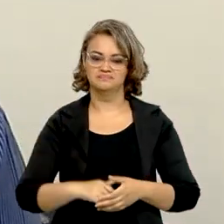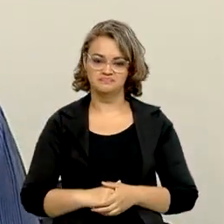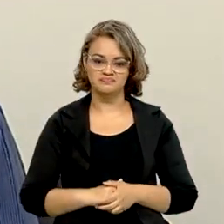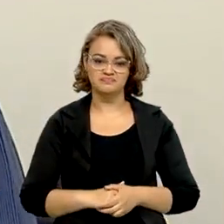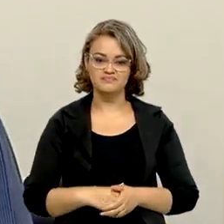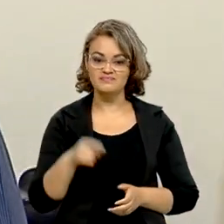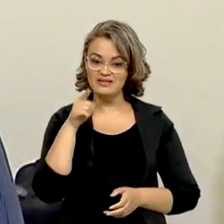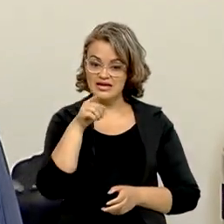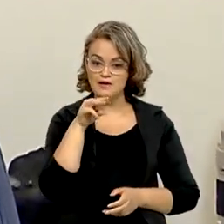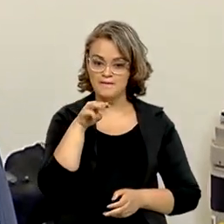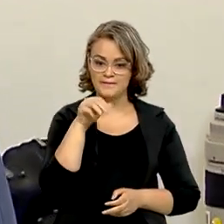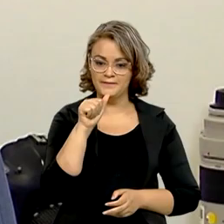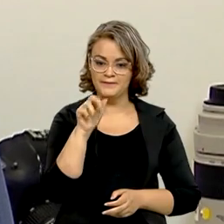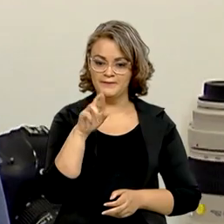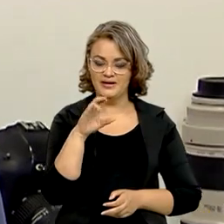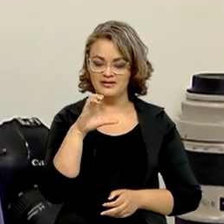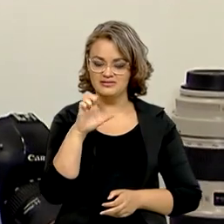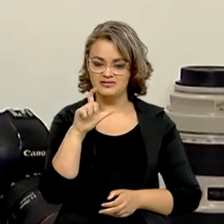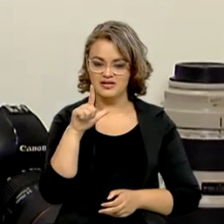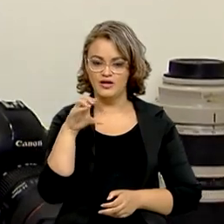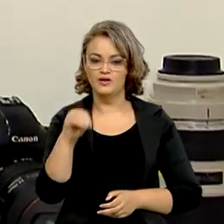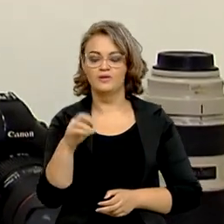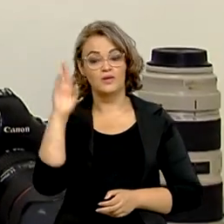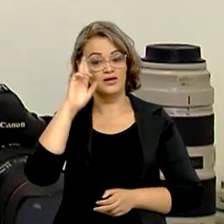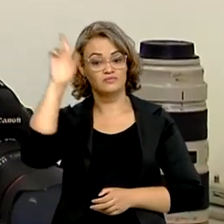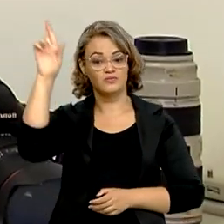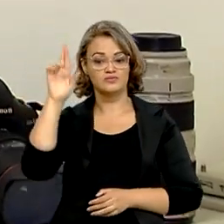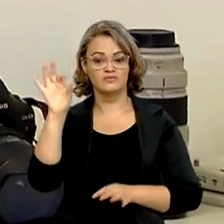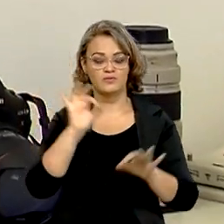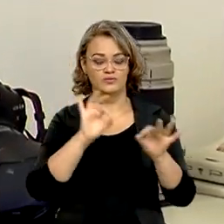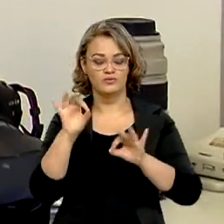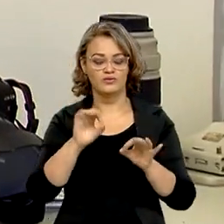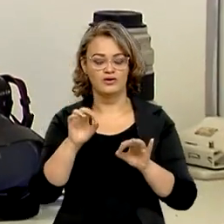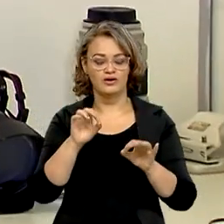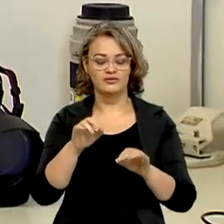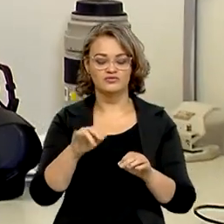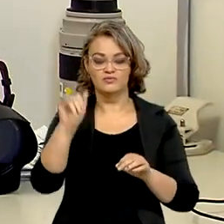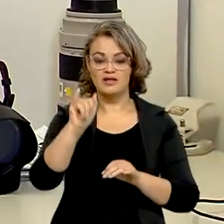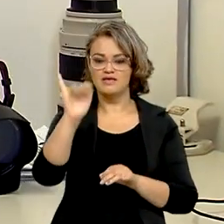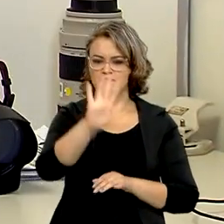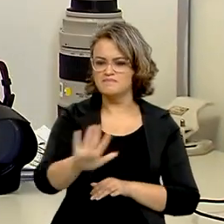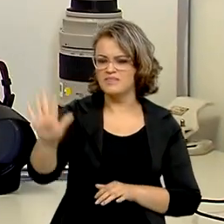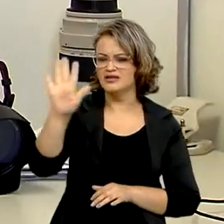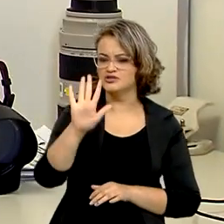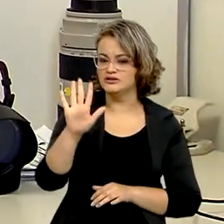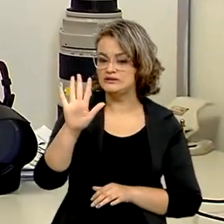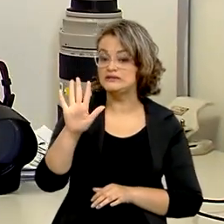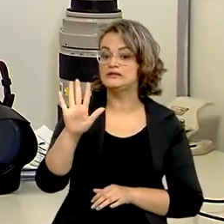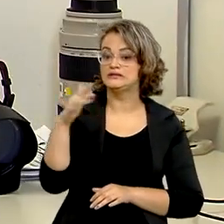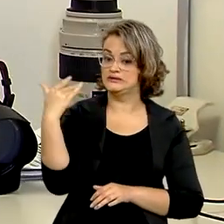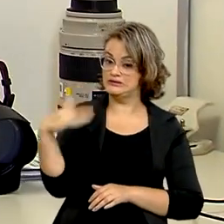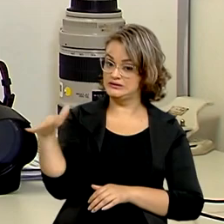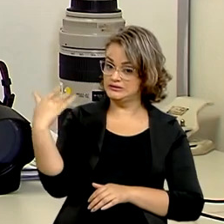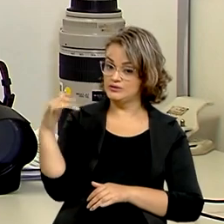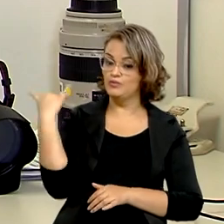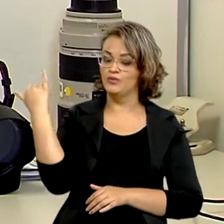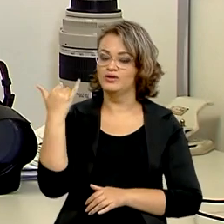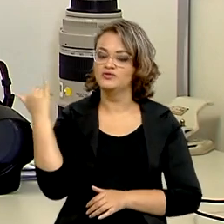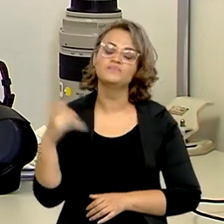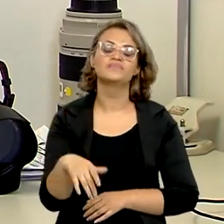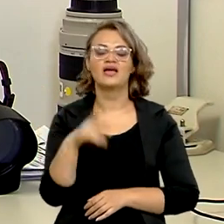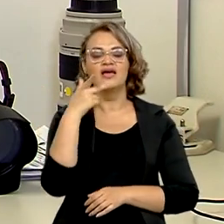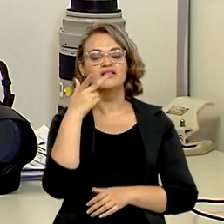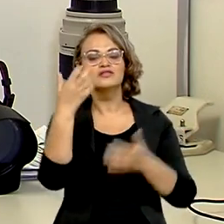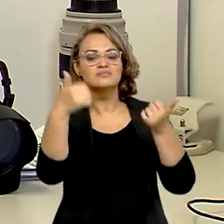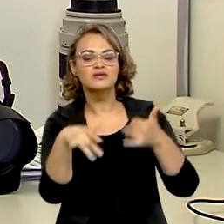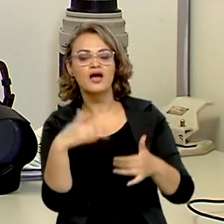O Marcelo coordena outra equipe importante da agência, a de imagem. Tem noção do que isso representa? Hoje nós contamos com um acervo